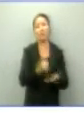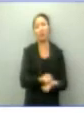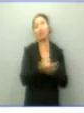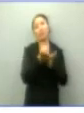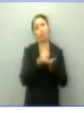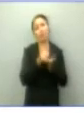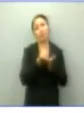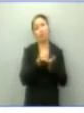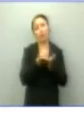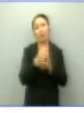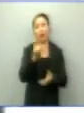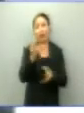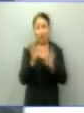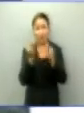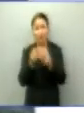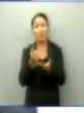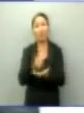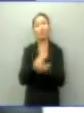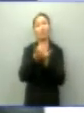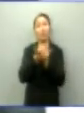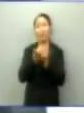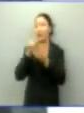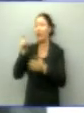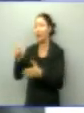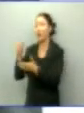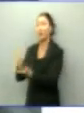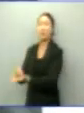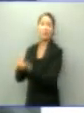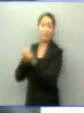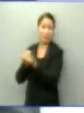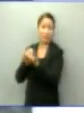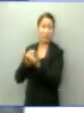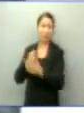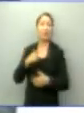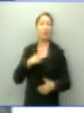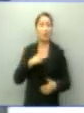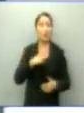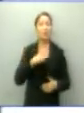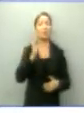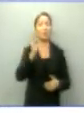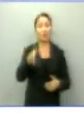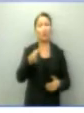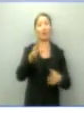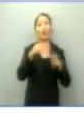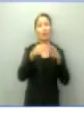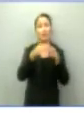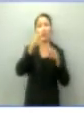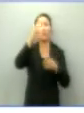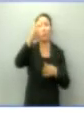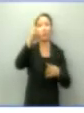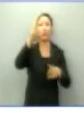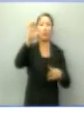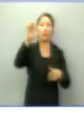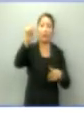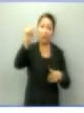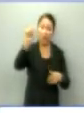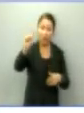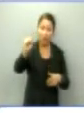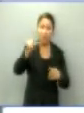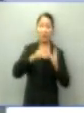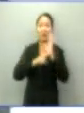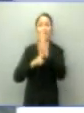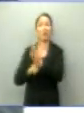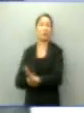referência à assistência social e do CREAS. É quando a pessoa com dependência química já se afasta da família para que ele possa ser resgatado